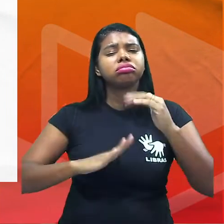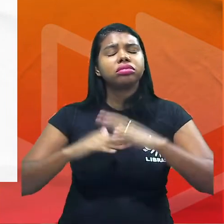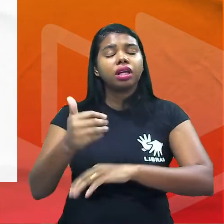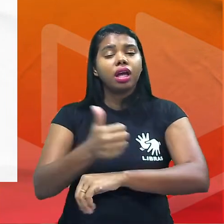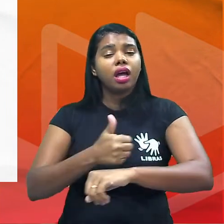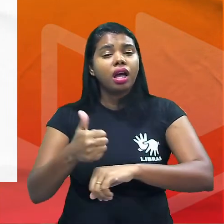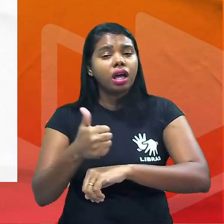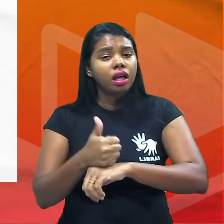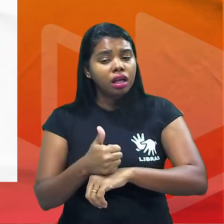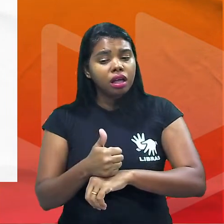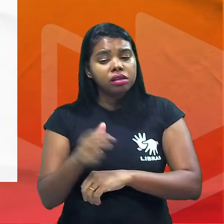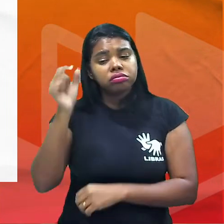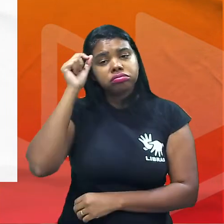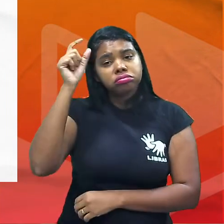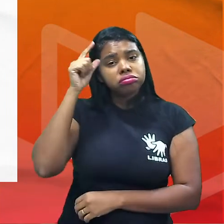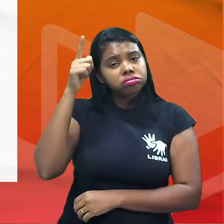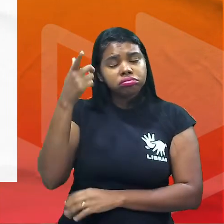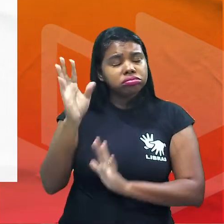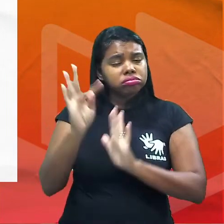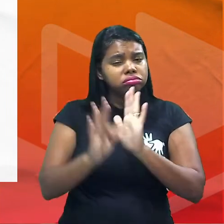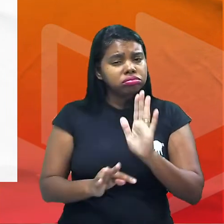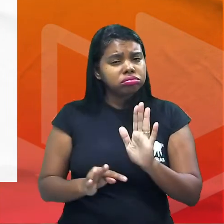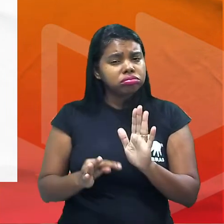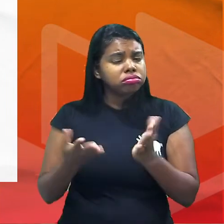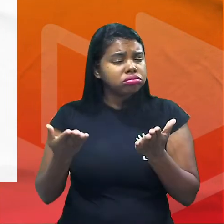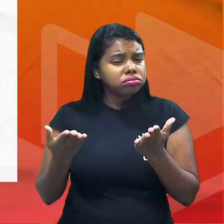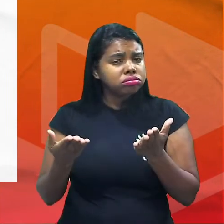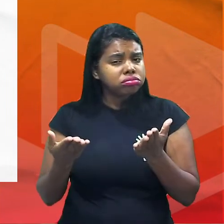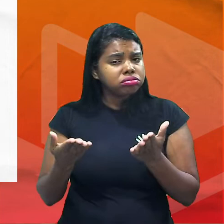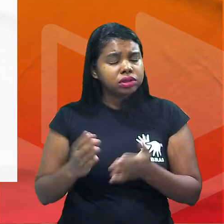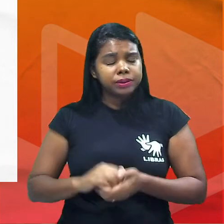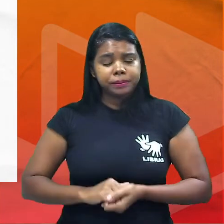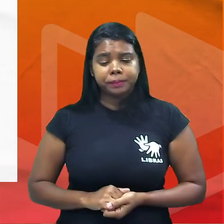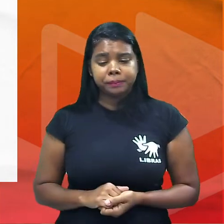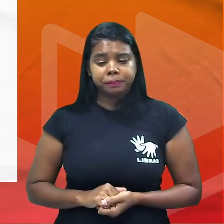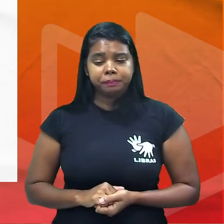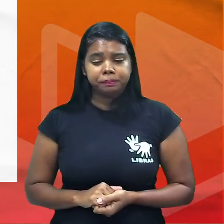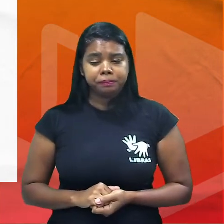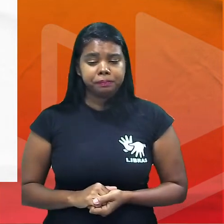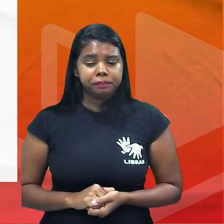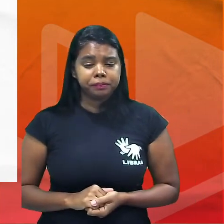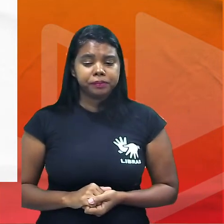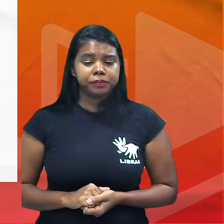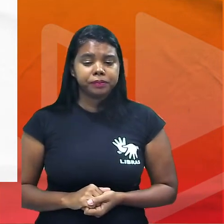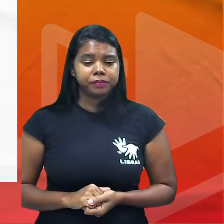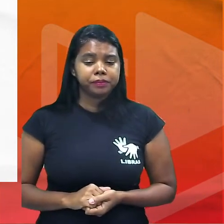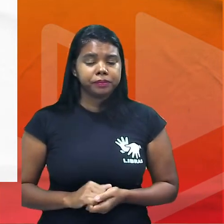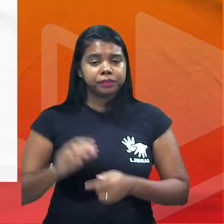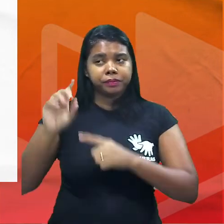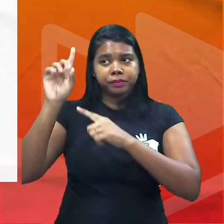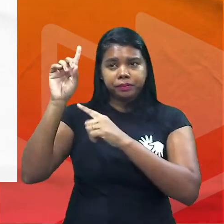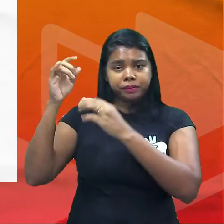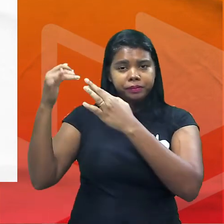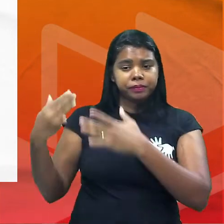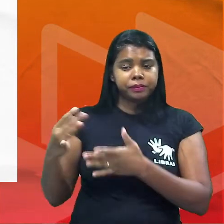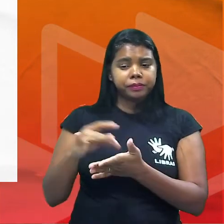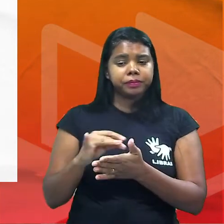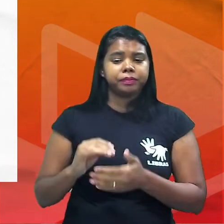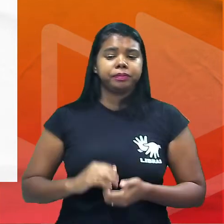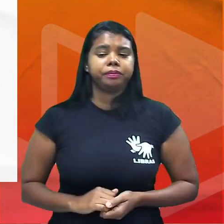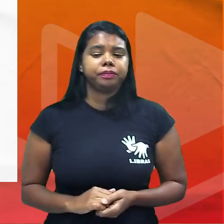só que isso aí não é ideia central do texto não é ideia central do texto na D ele diz o exercício